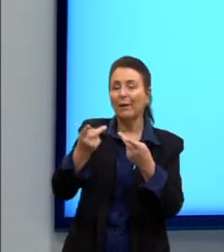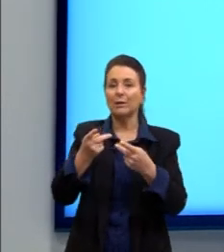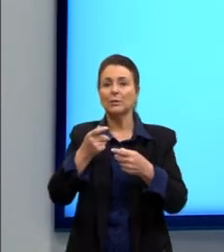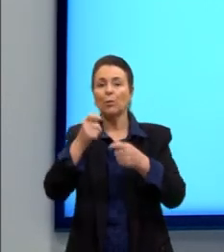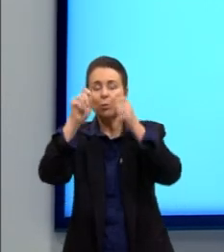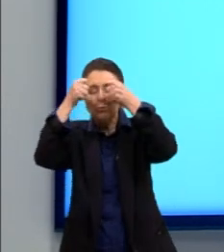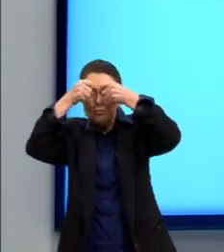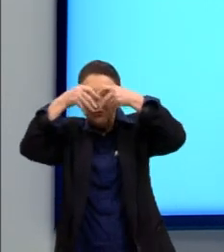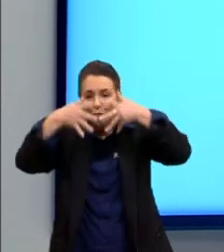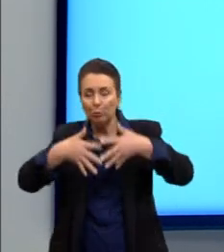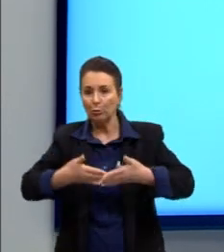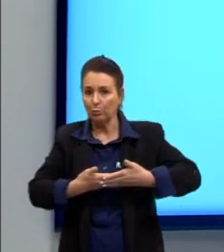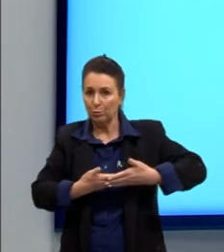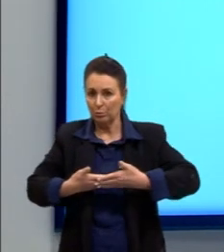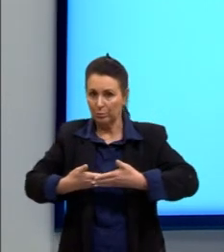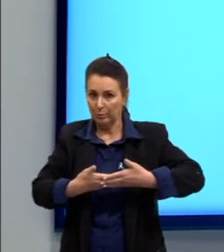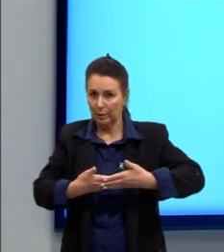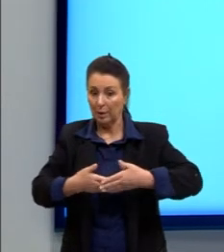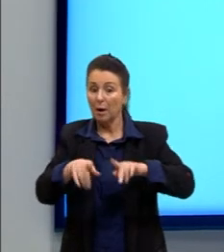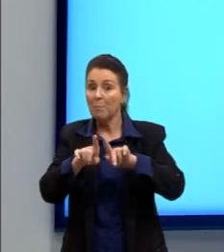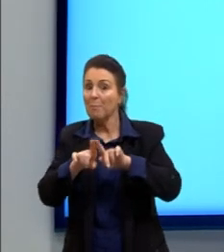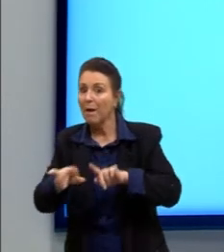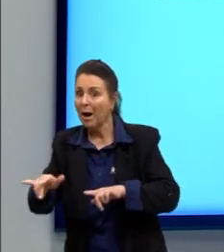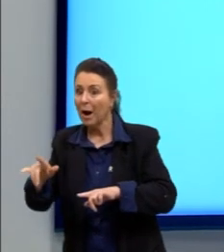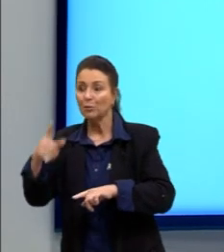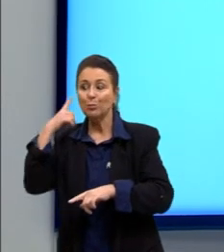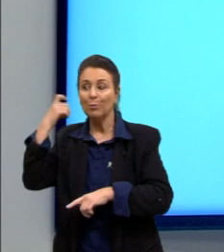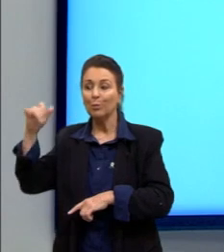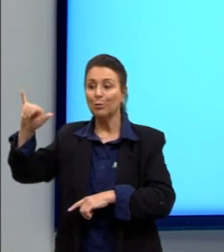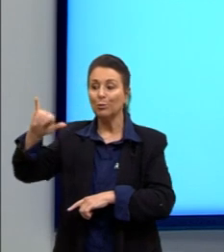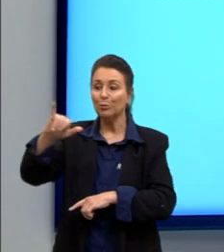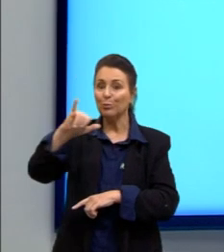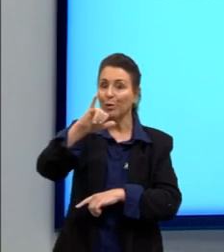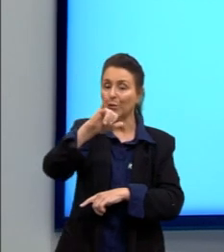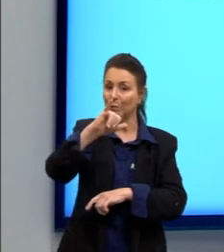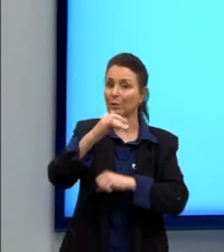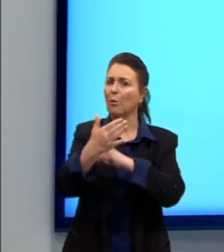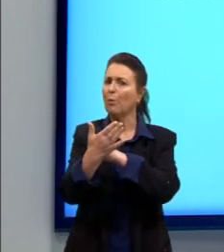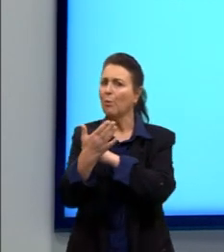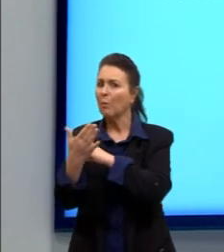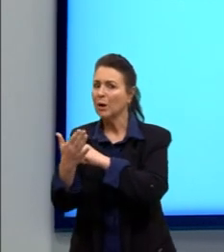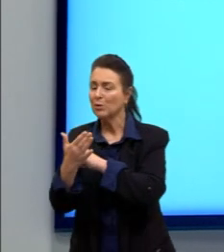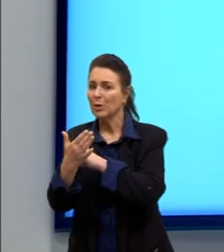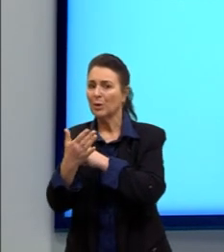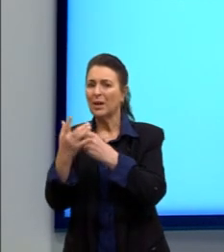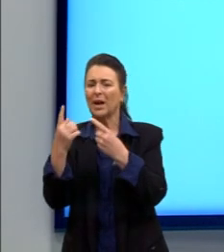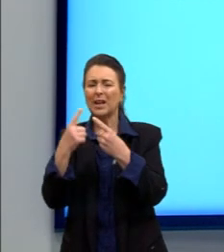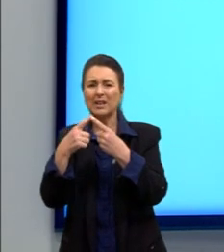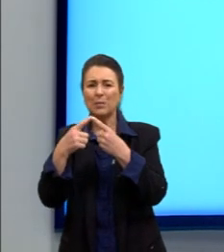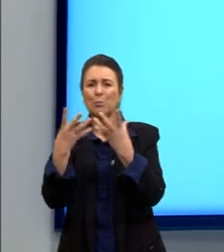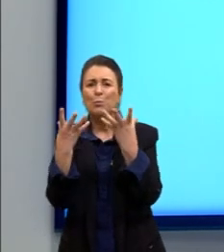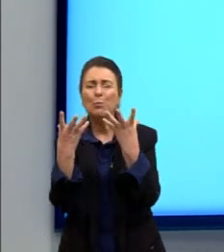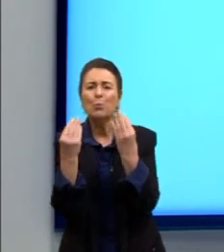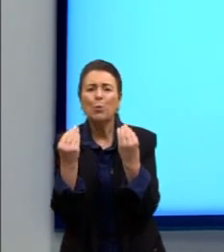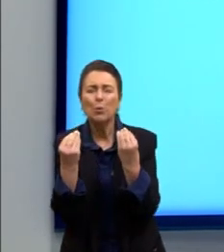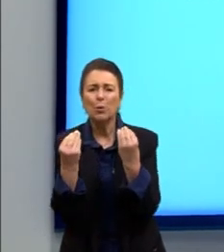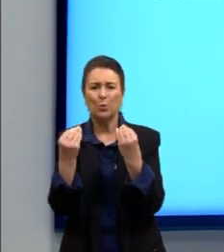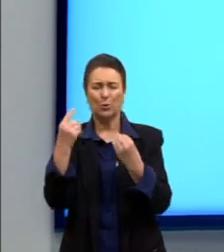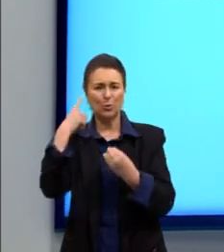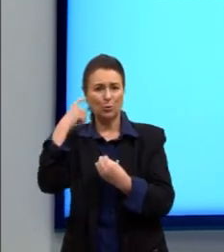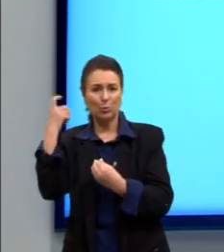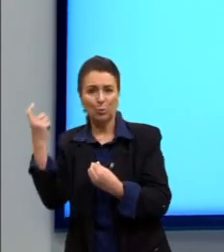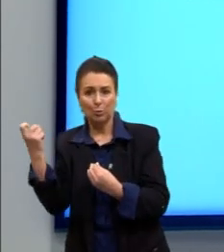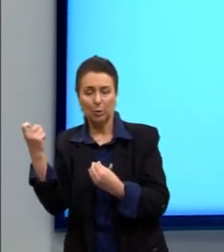assim a supressão do ronco das turbinas do avião contribui para reduzir a fadiga de ruído um cansaço persistente